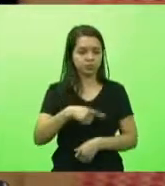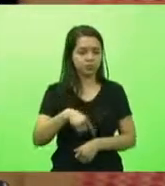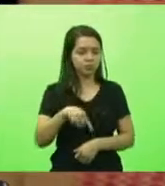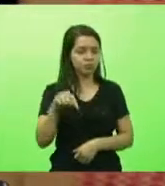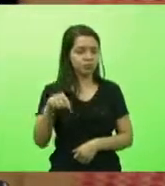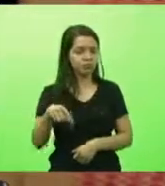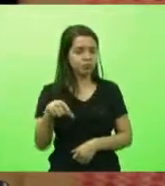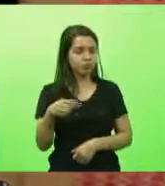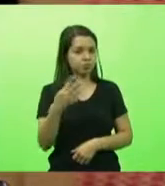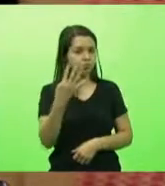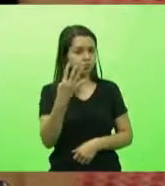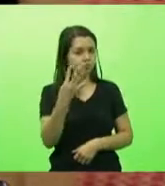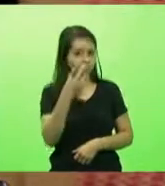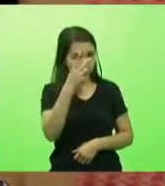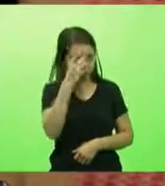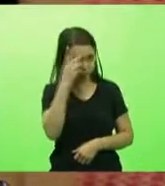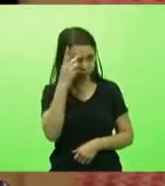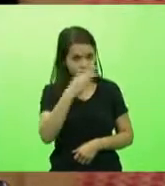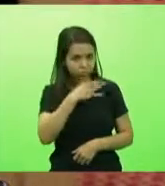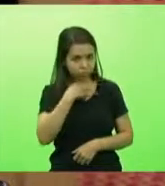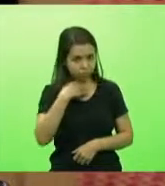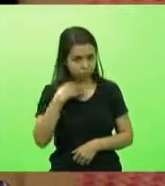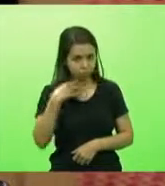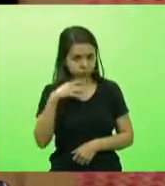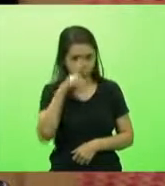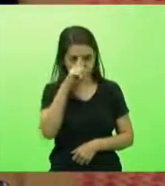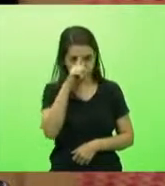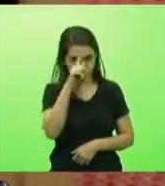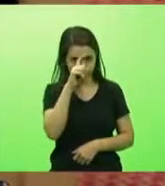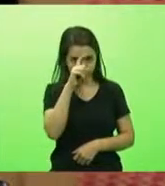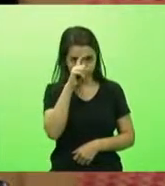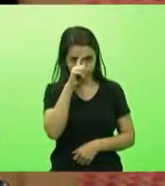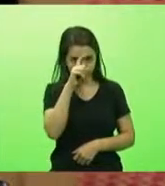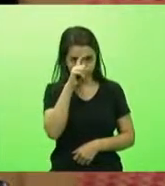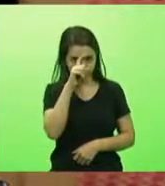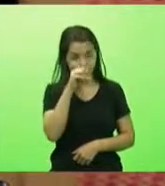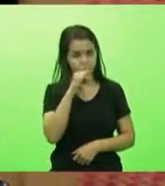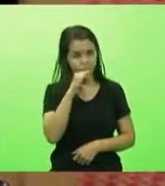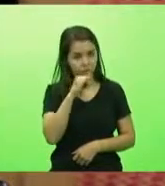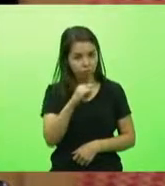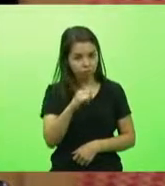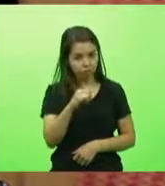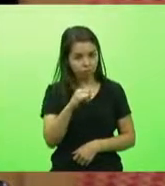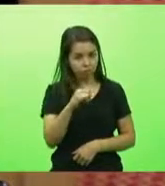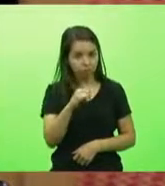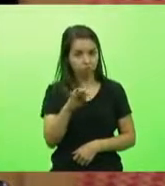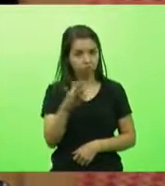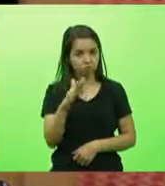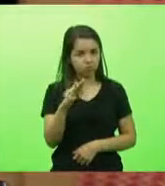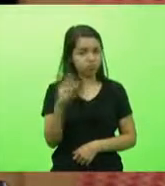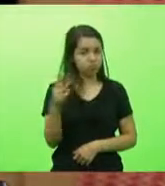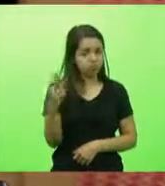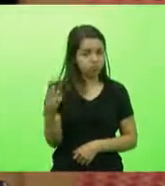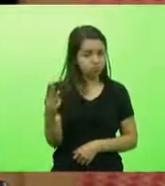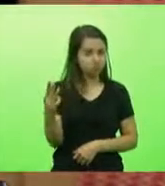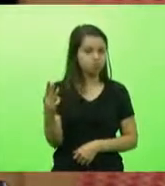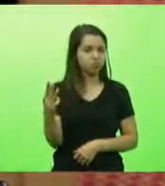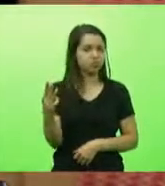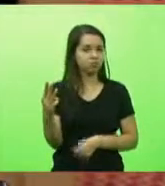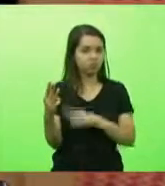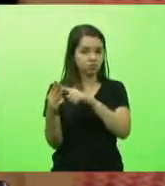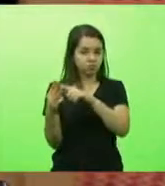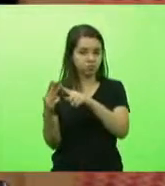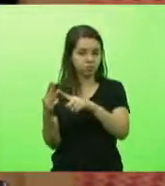no hospital, Maurício, e eu te digo, no mínimo três desses, se a regulação tivesse